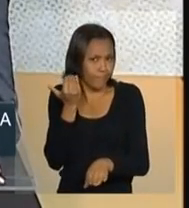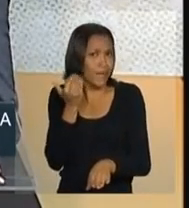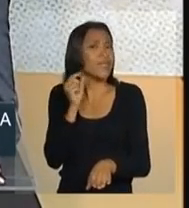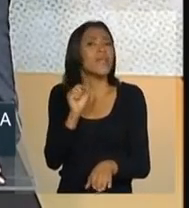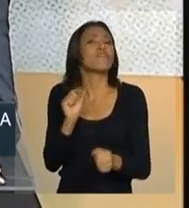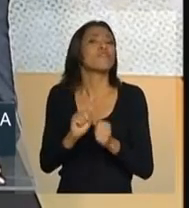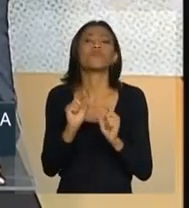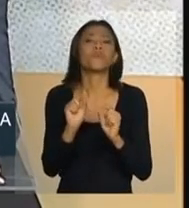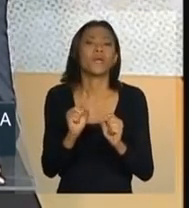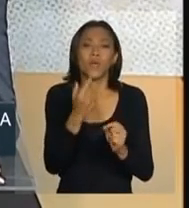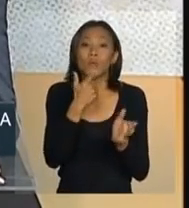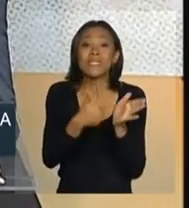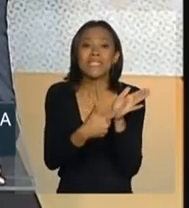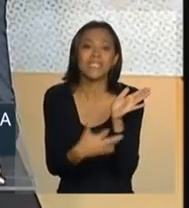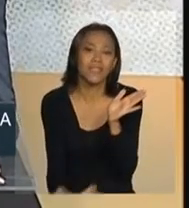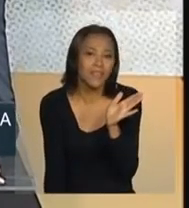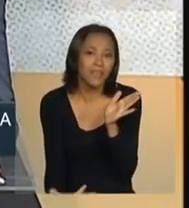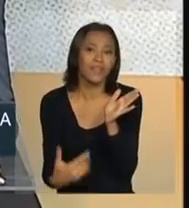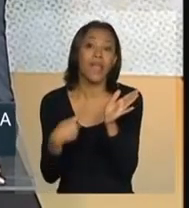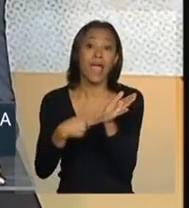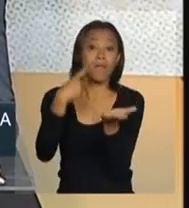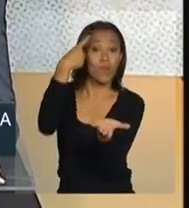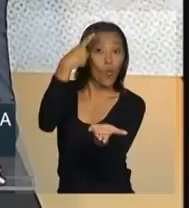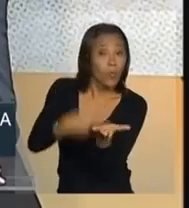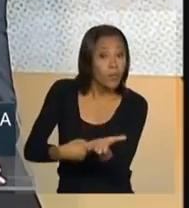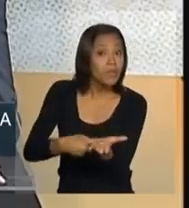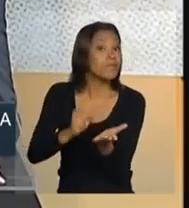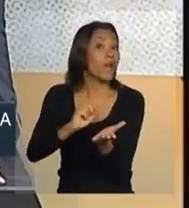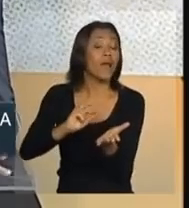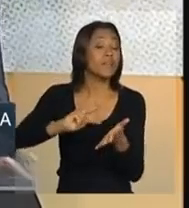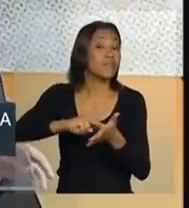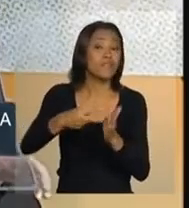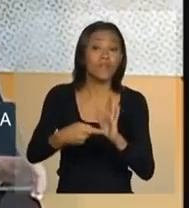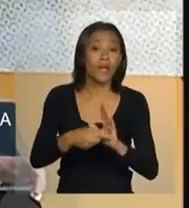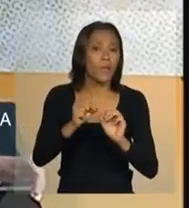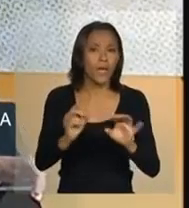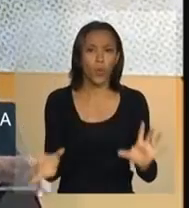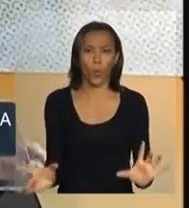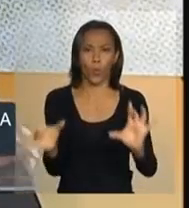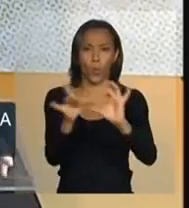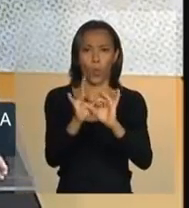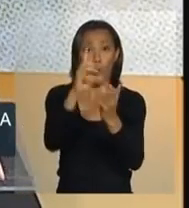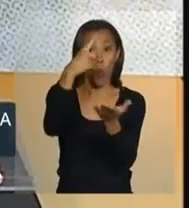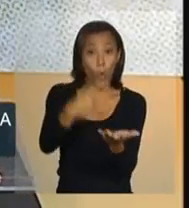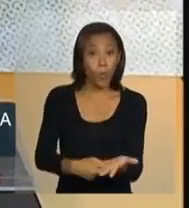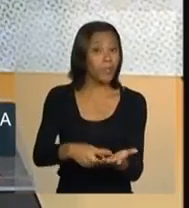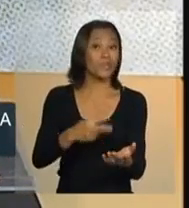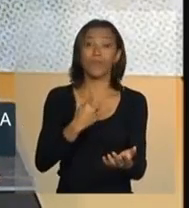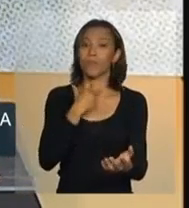sangue, para simbolizar exatamente uma aliança inquebrantável.